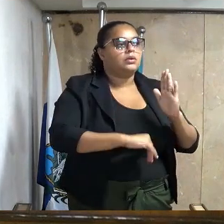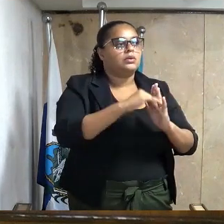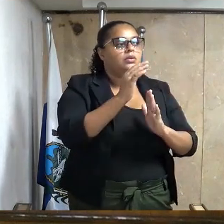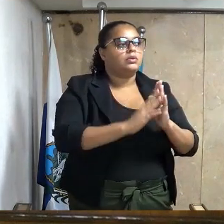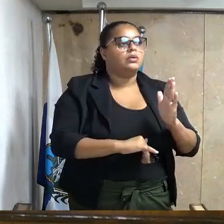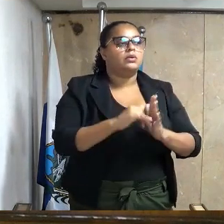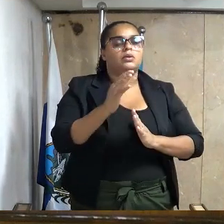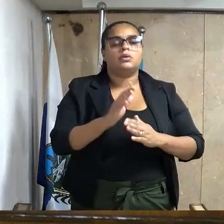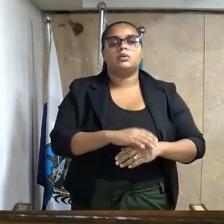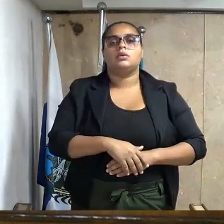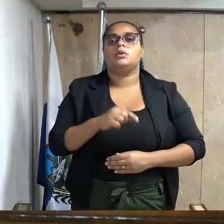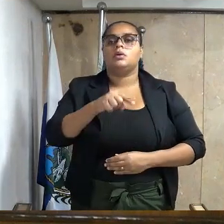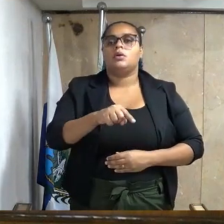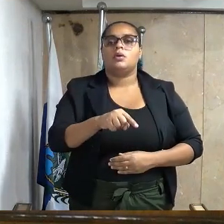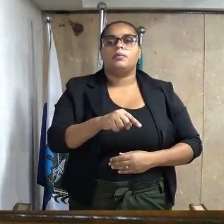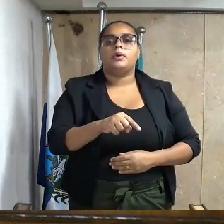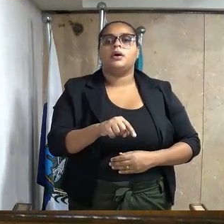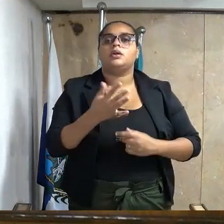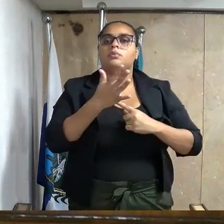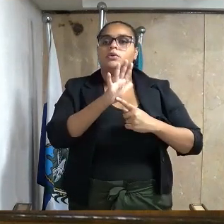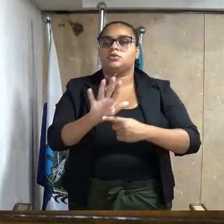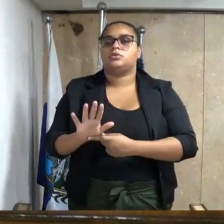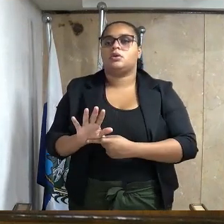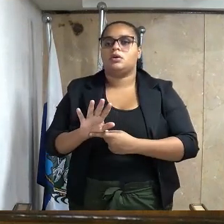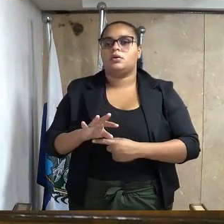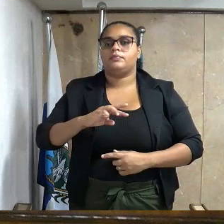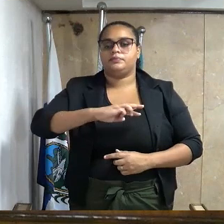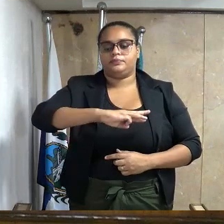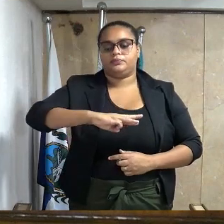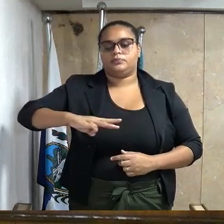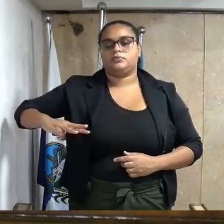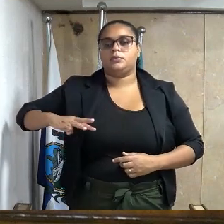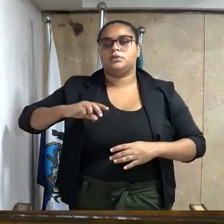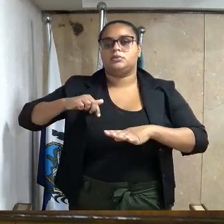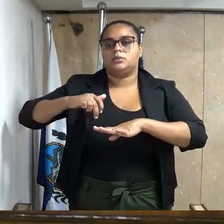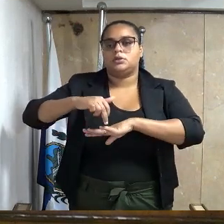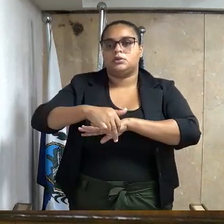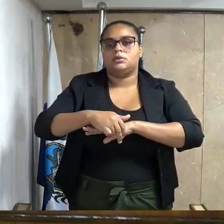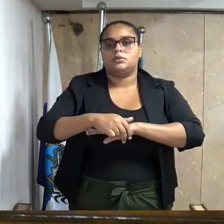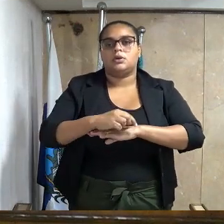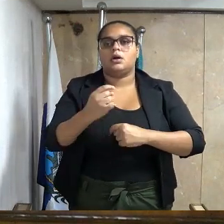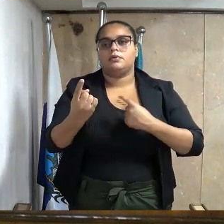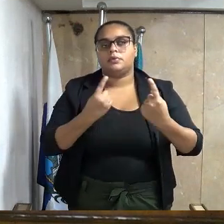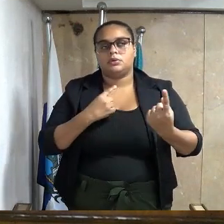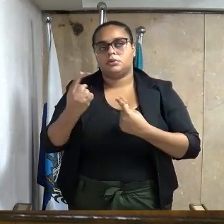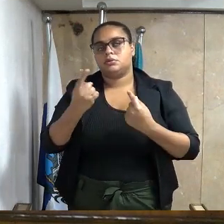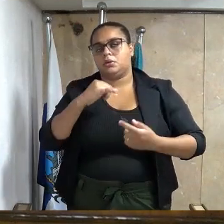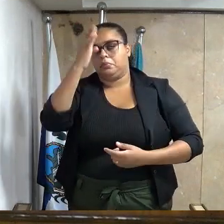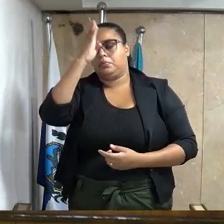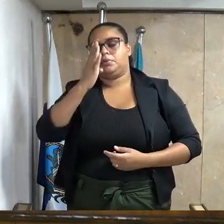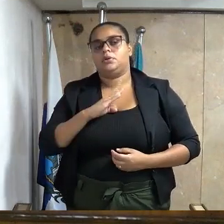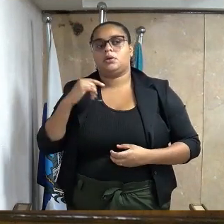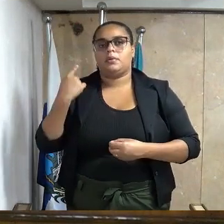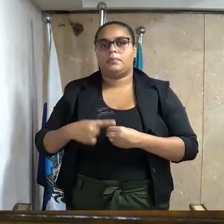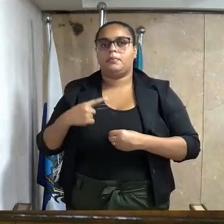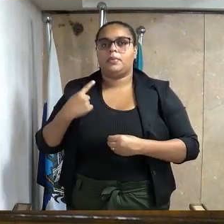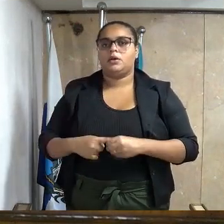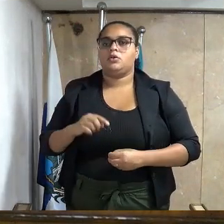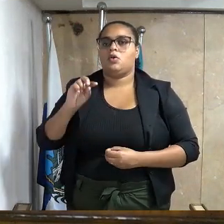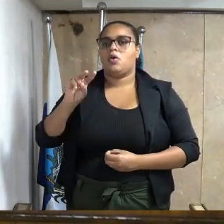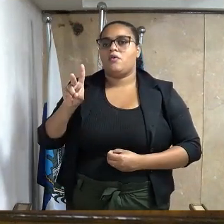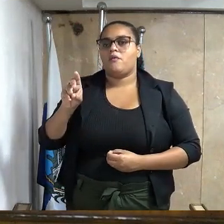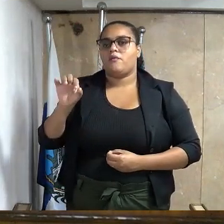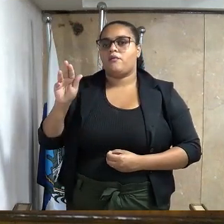horizontal, para indicar faixa de pedestre em toda a extensão da Avenida Brasil, localizada no bairro Vila São Luiz,